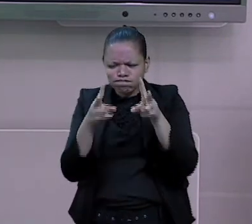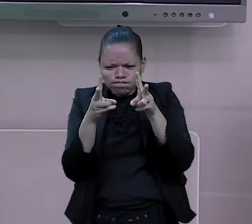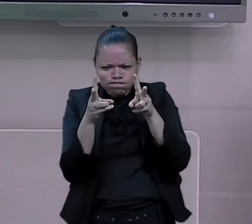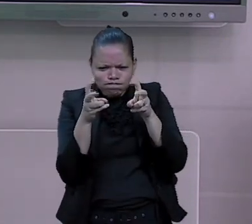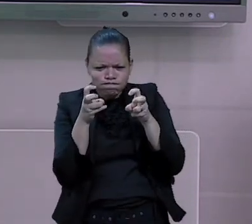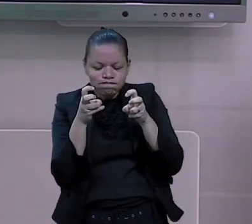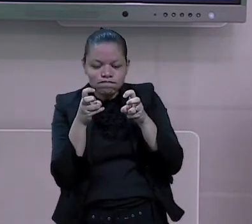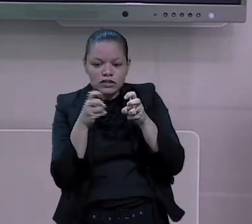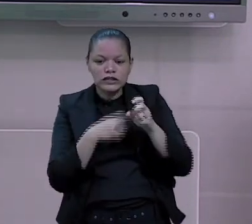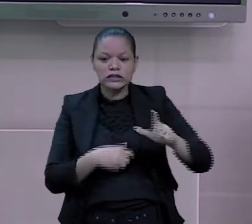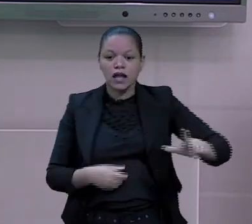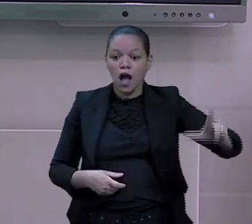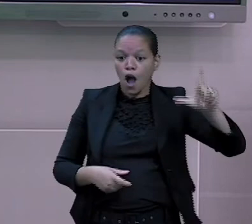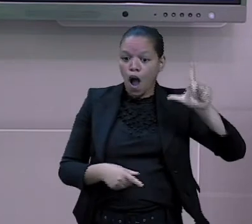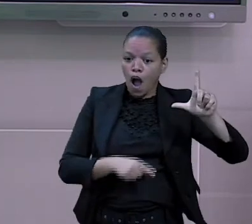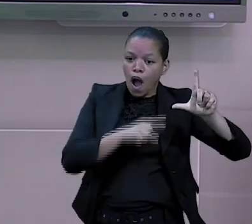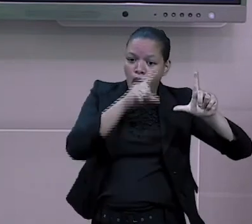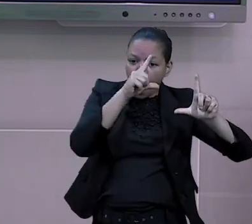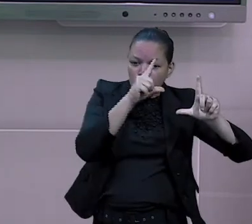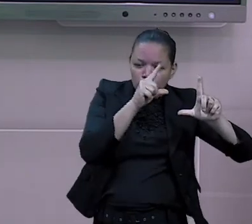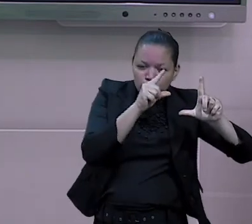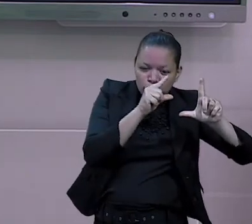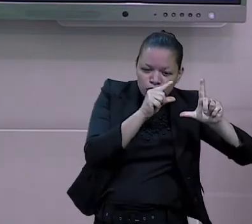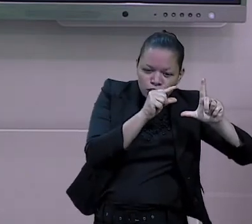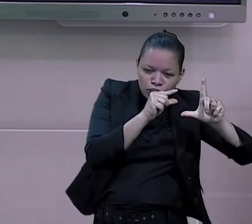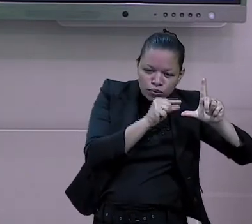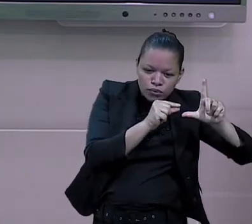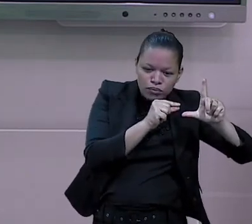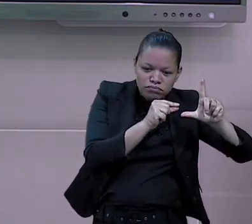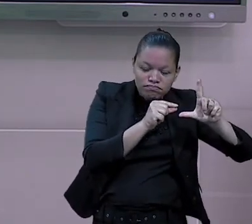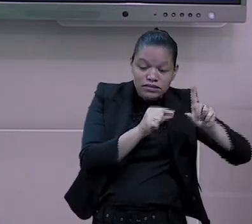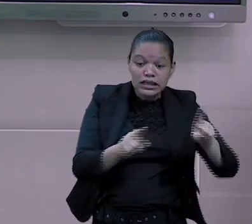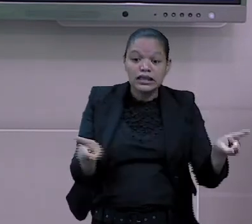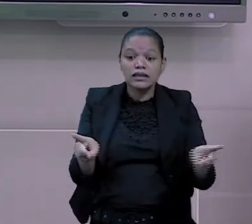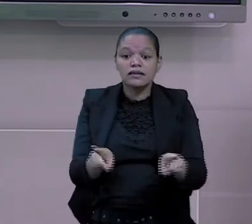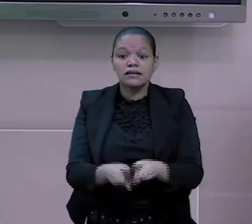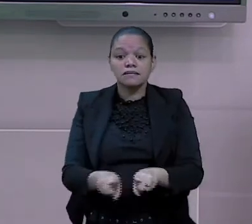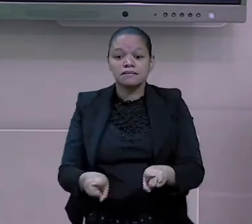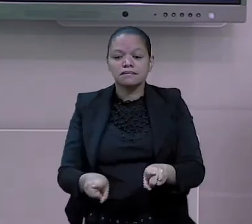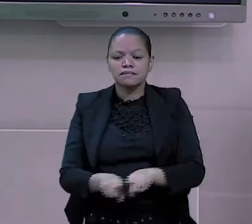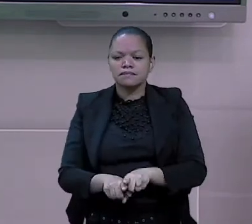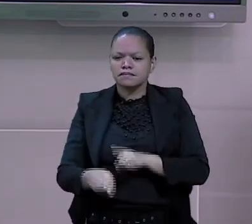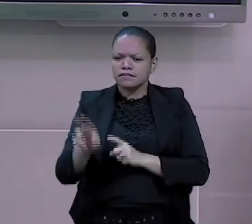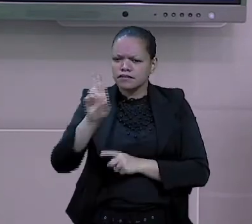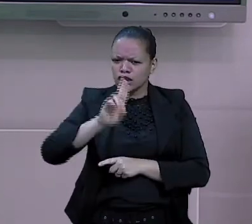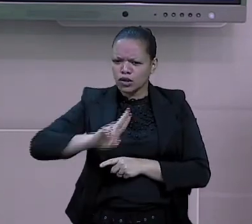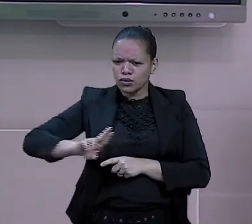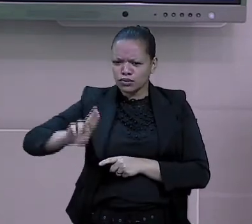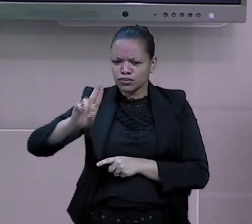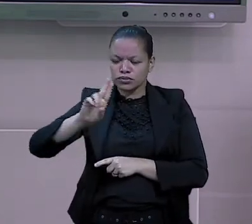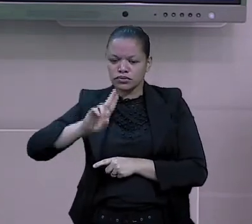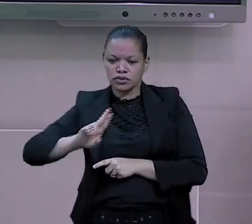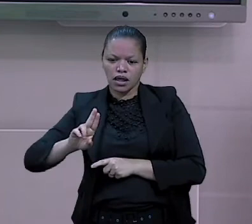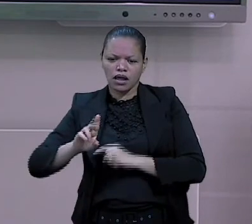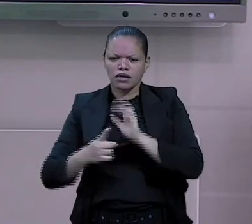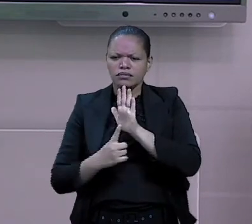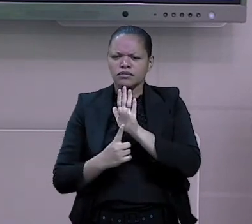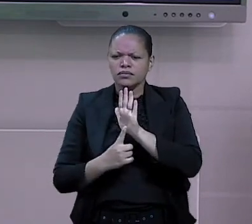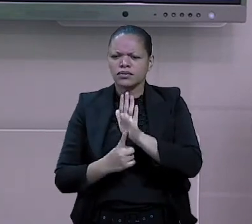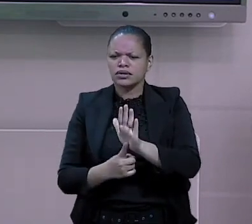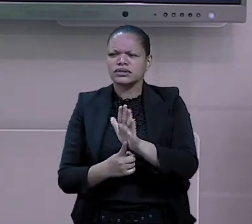vocês entenderem bem que o grau diminutivo, ele também pode ser usado de forma a trazer, assim, a sensação de